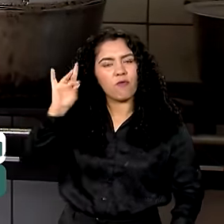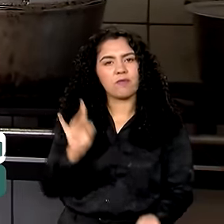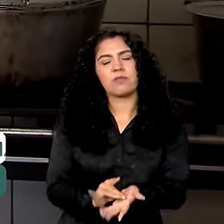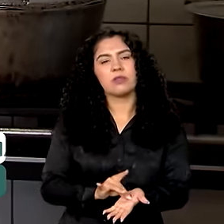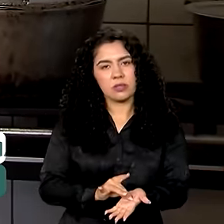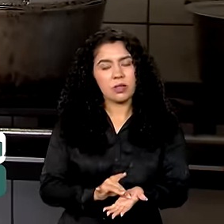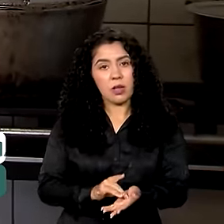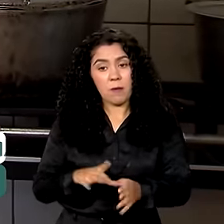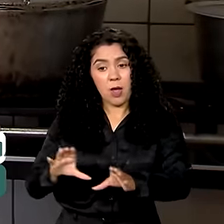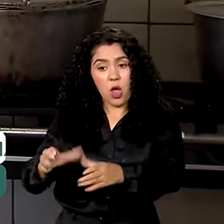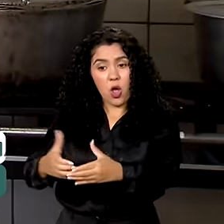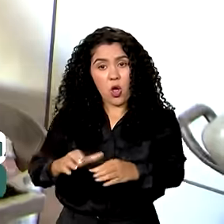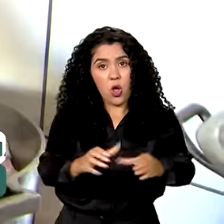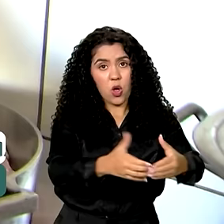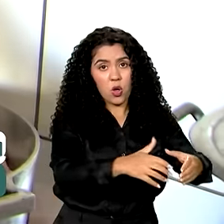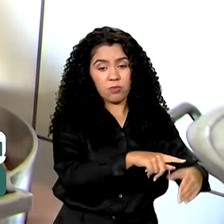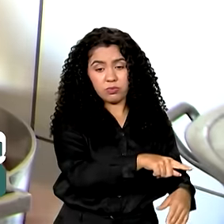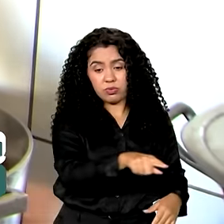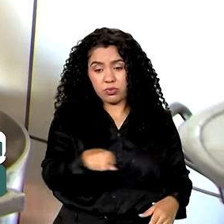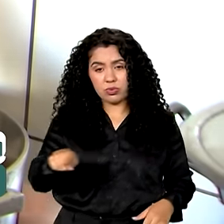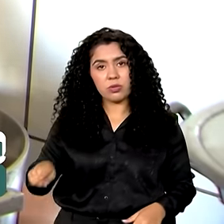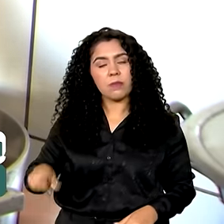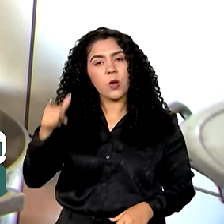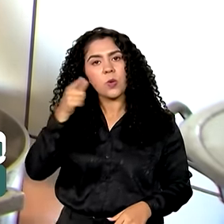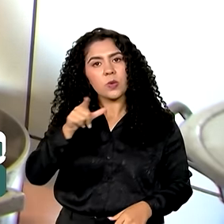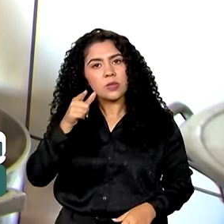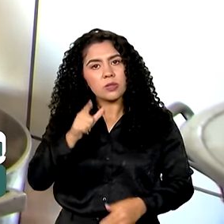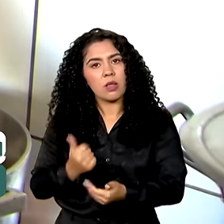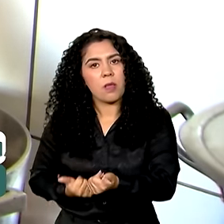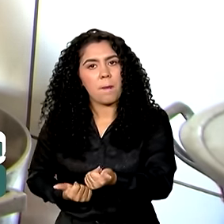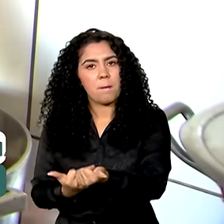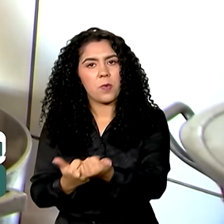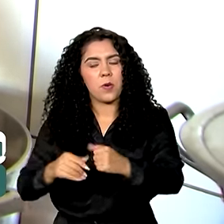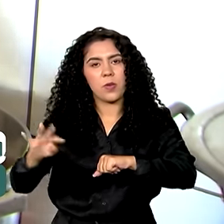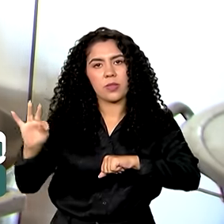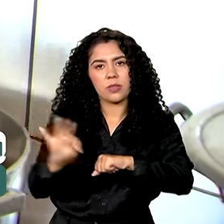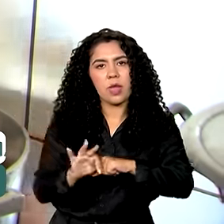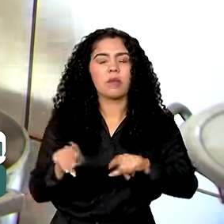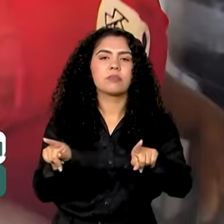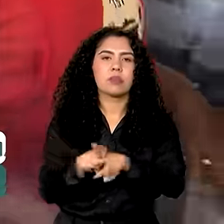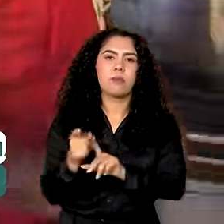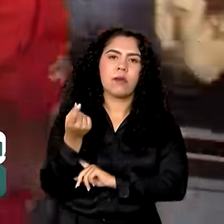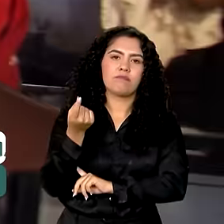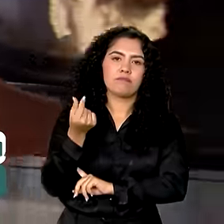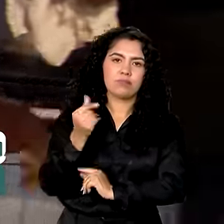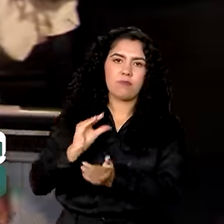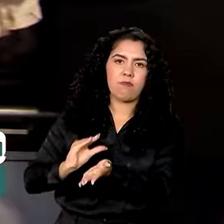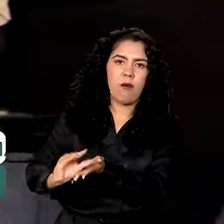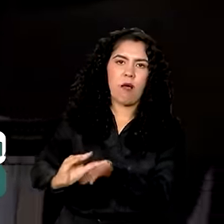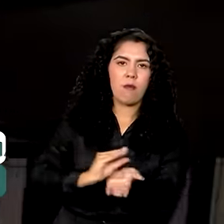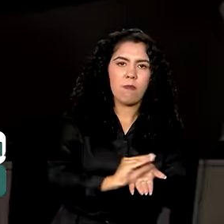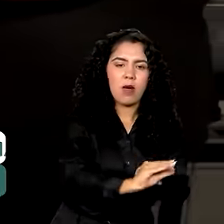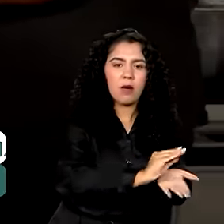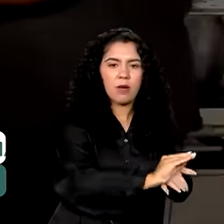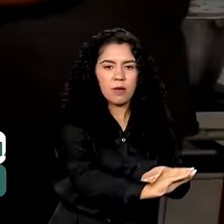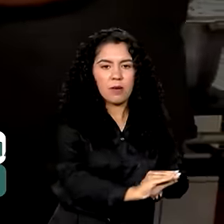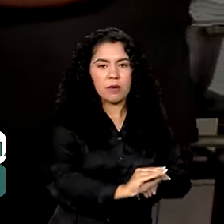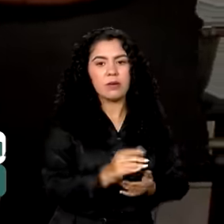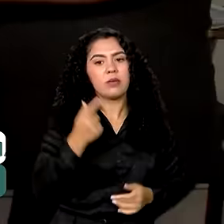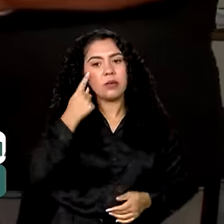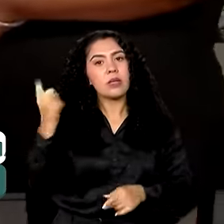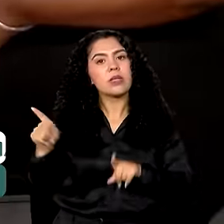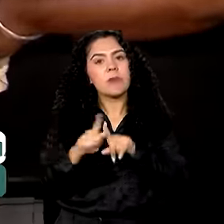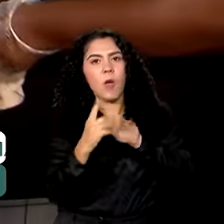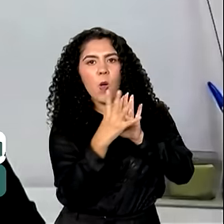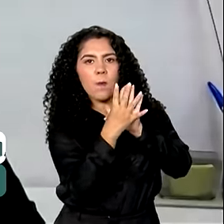que esses grupos gestores pudessem receber apoio técnico e financeiro e para que o exemplo fosse